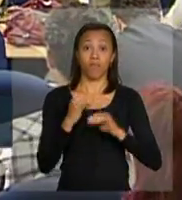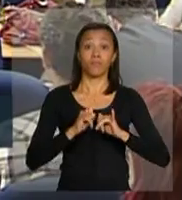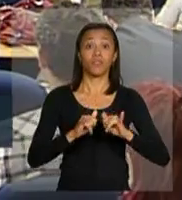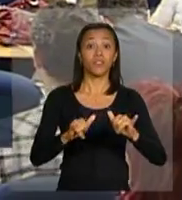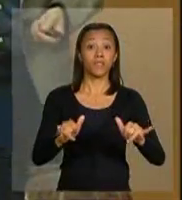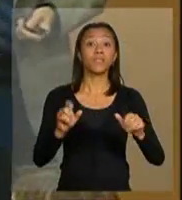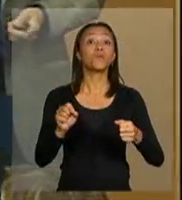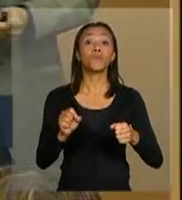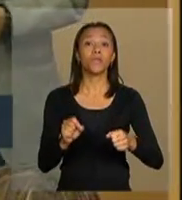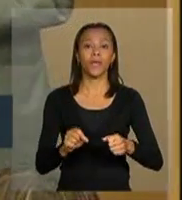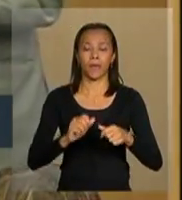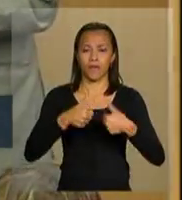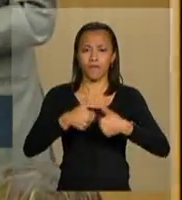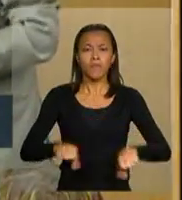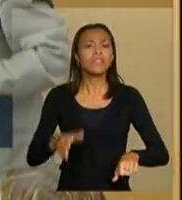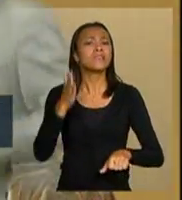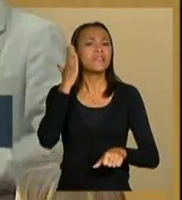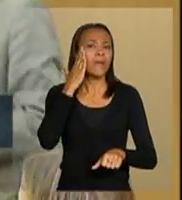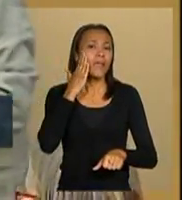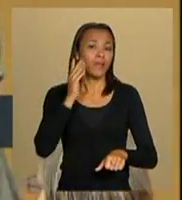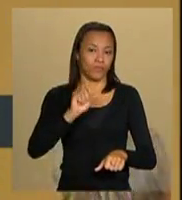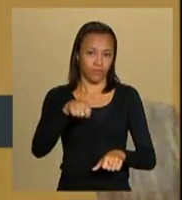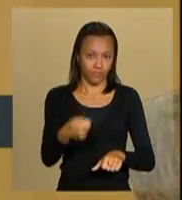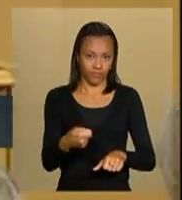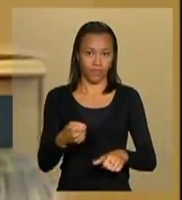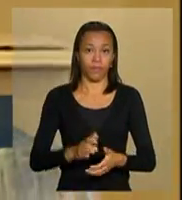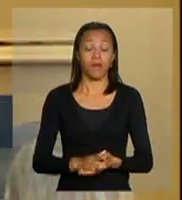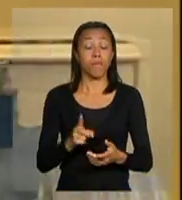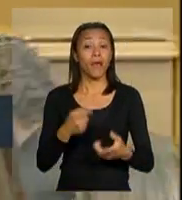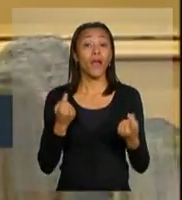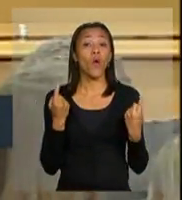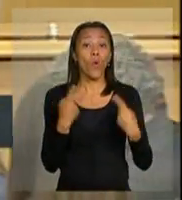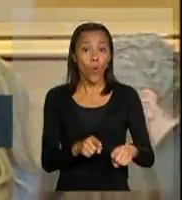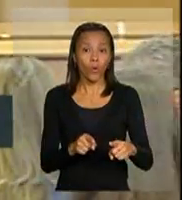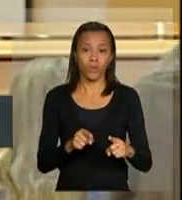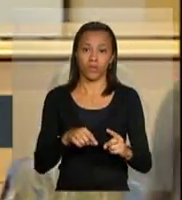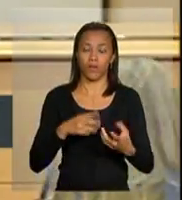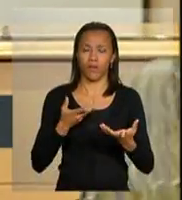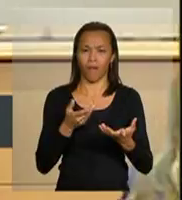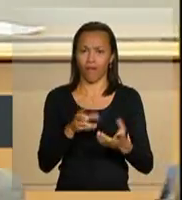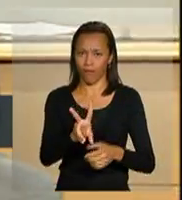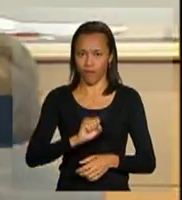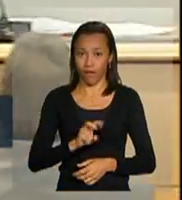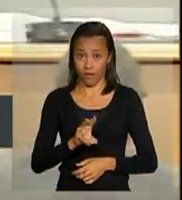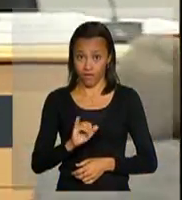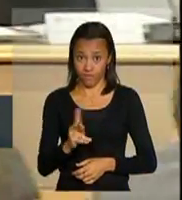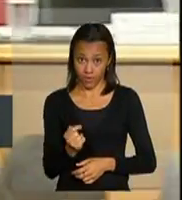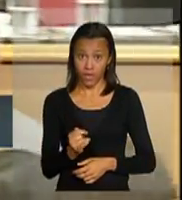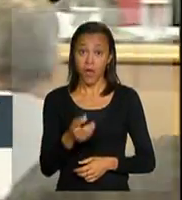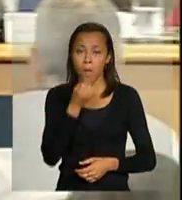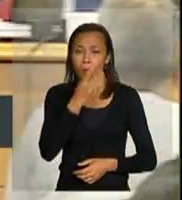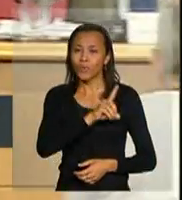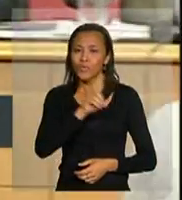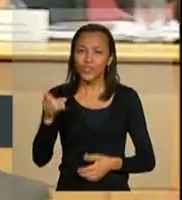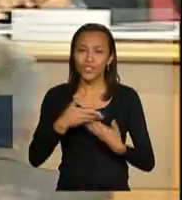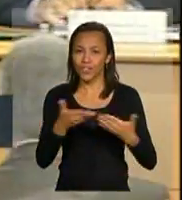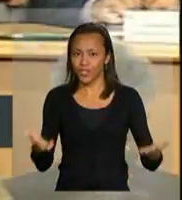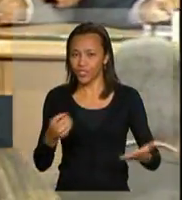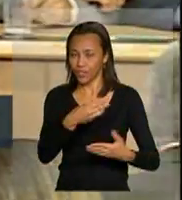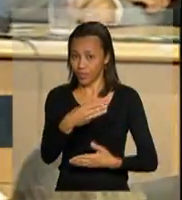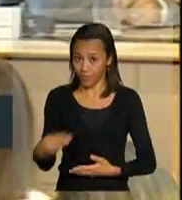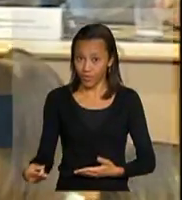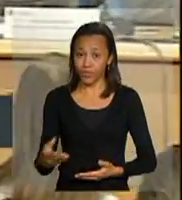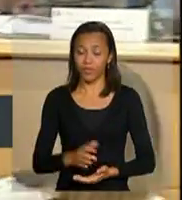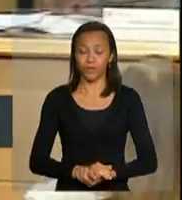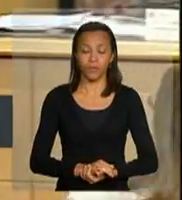sabendo e da campanha para o Dia Mundial de Luta contra a AIDS. Bom dia a todos e todas, bom dia, ministro, Pedro